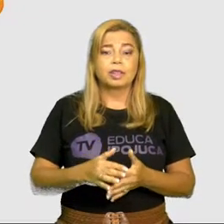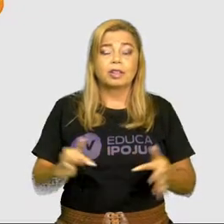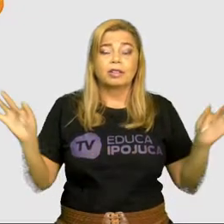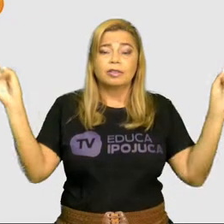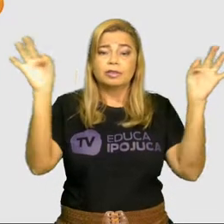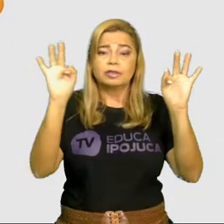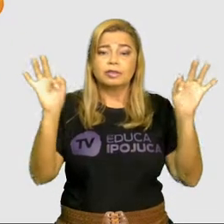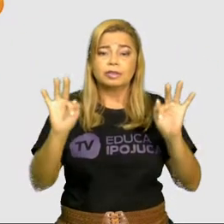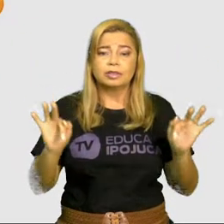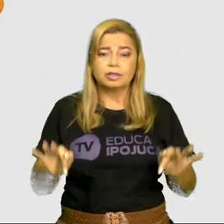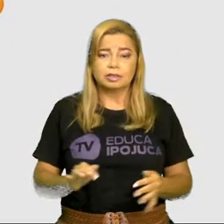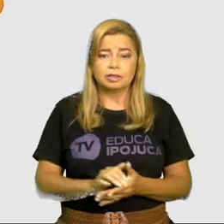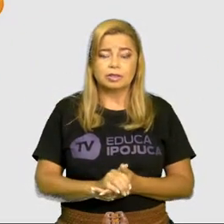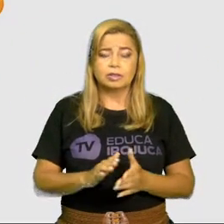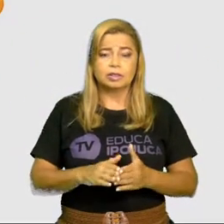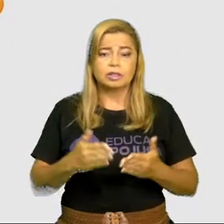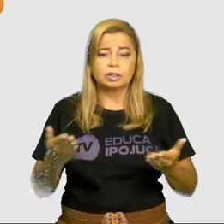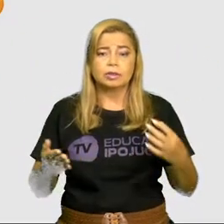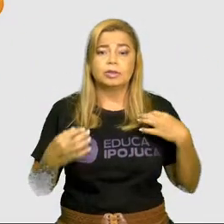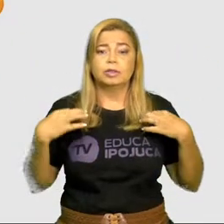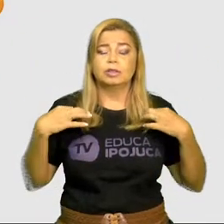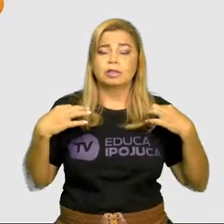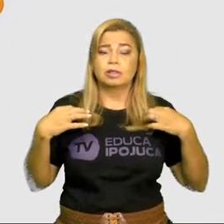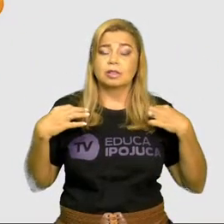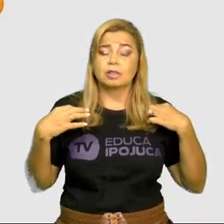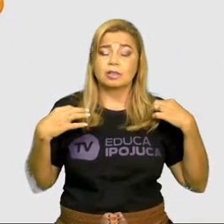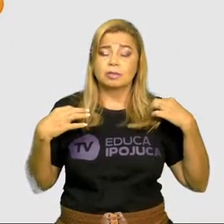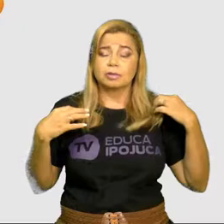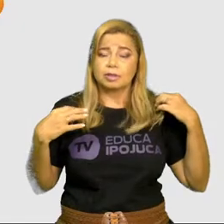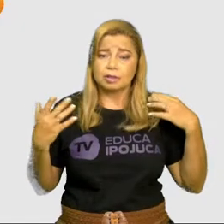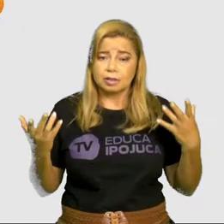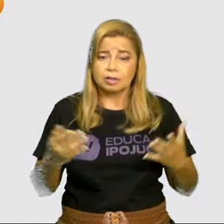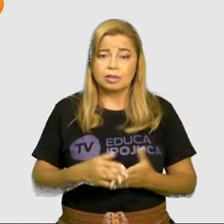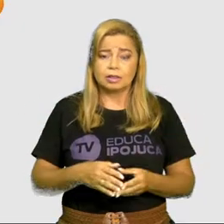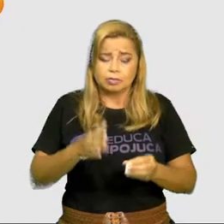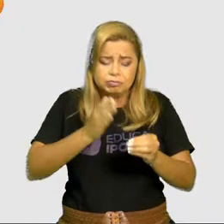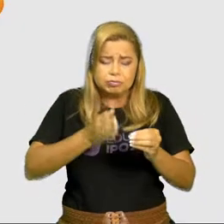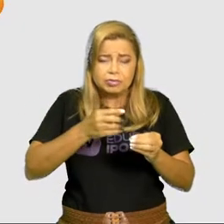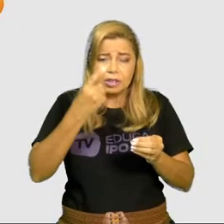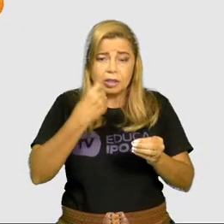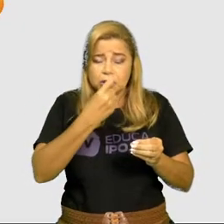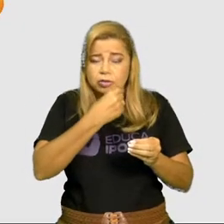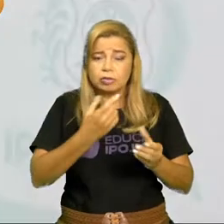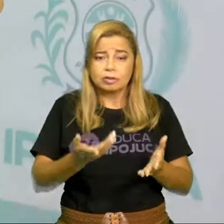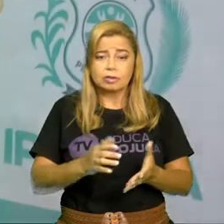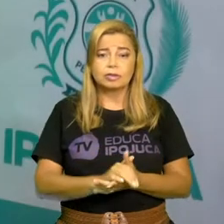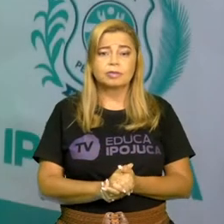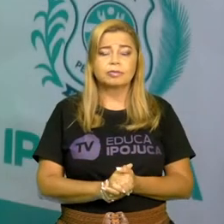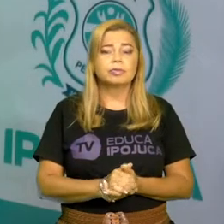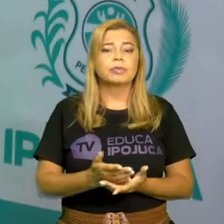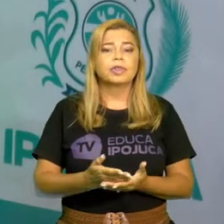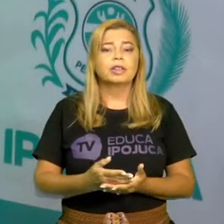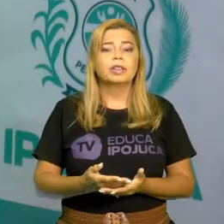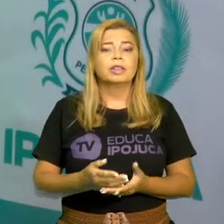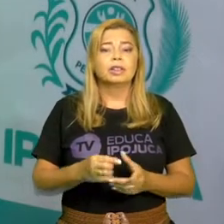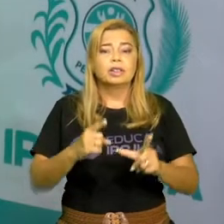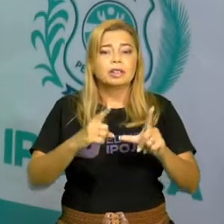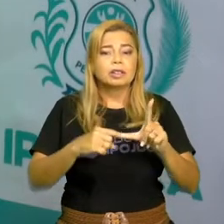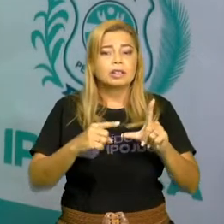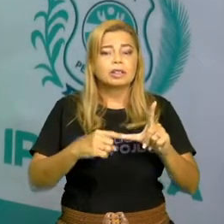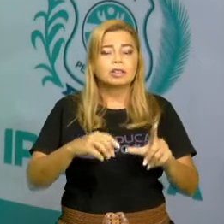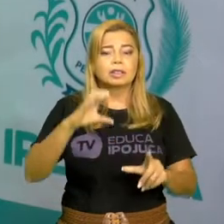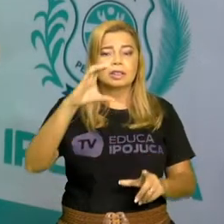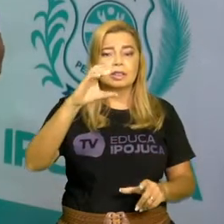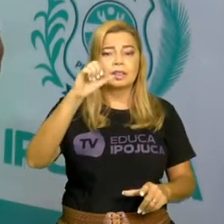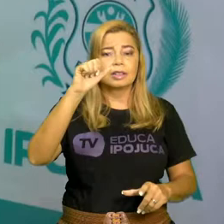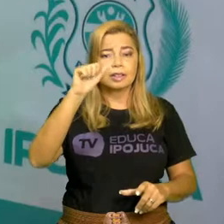gente vem aqui na letra Camiseta e Cebola, veja que eu coloquei Ca, Miseta e Ce,